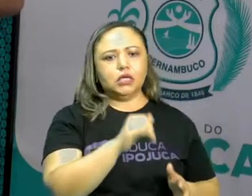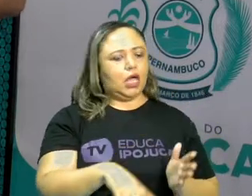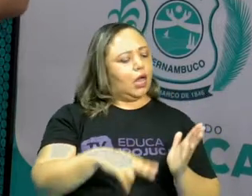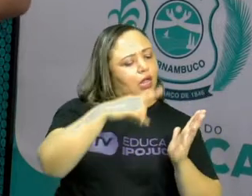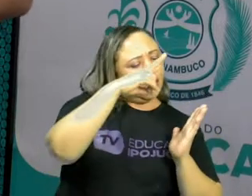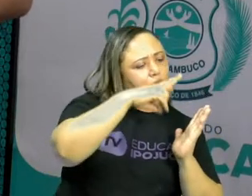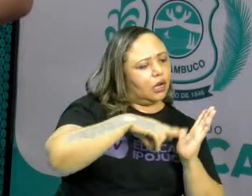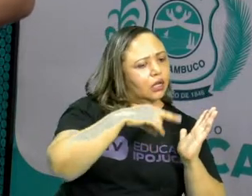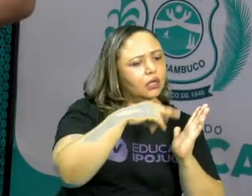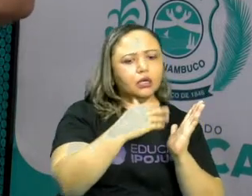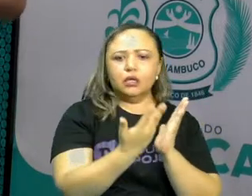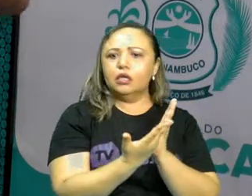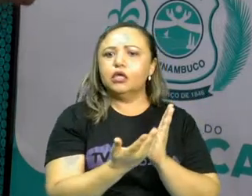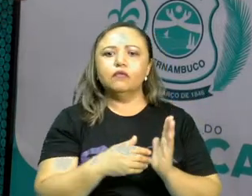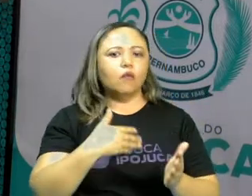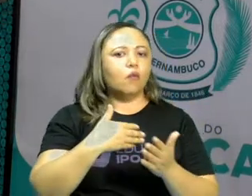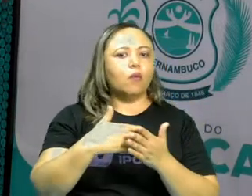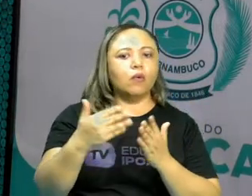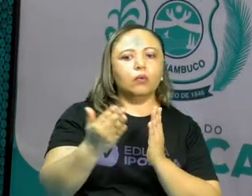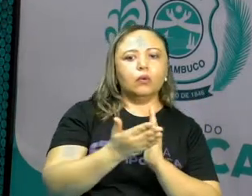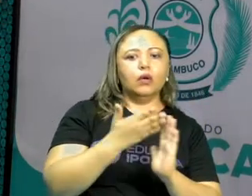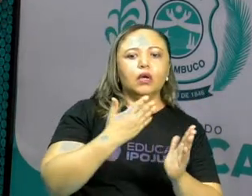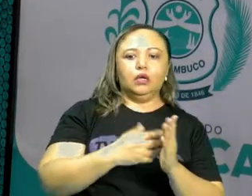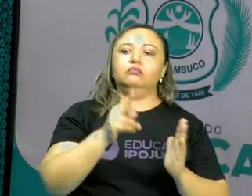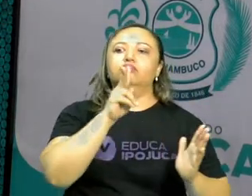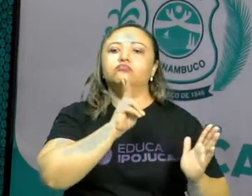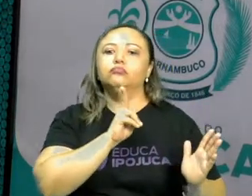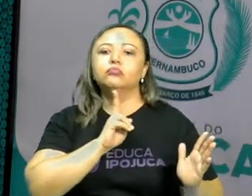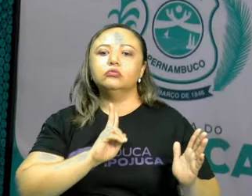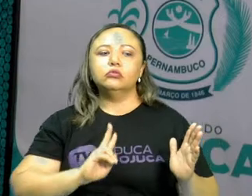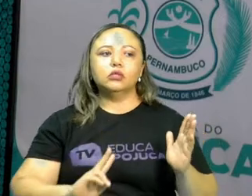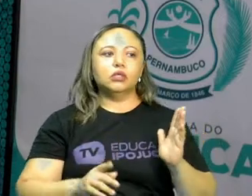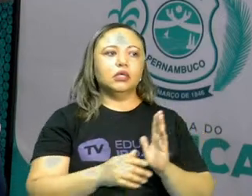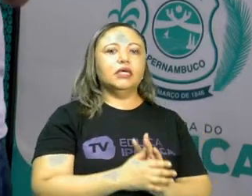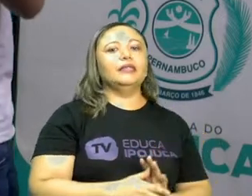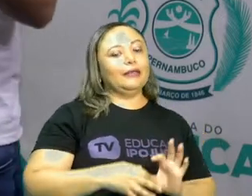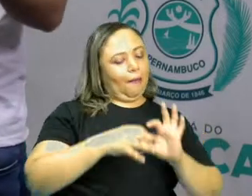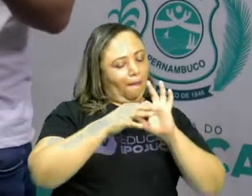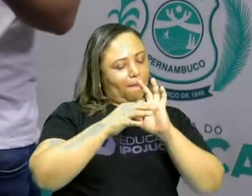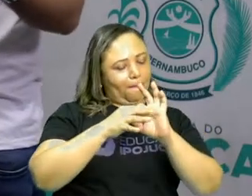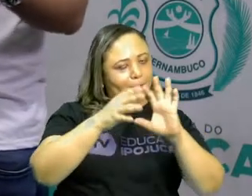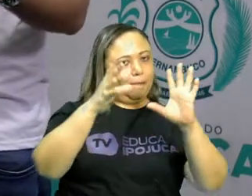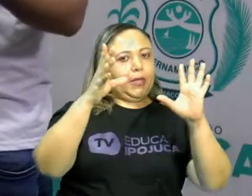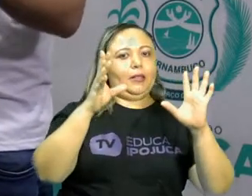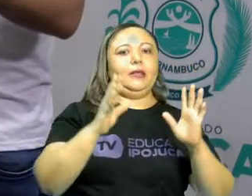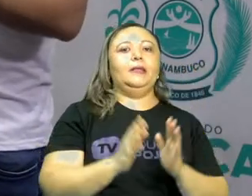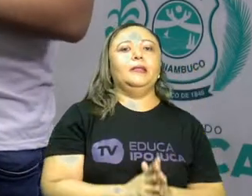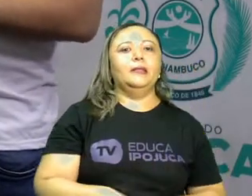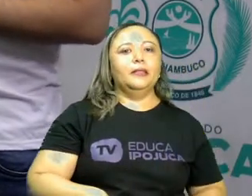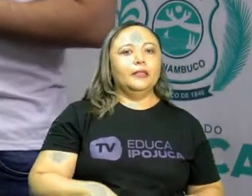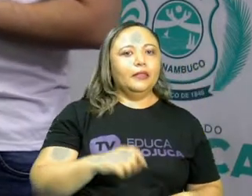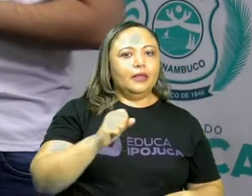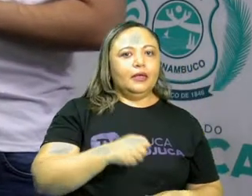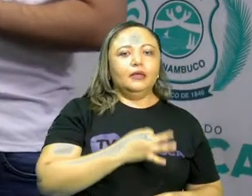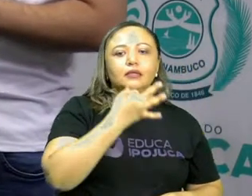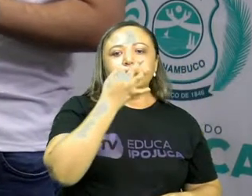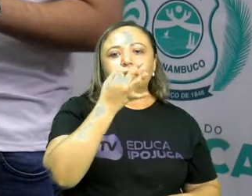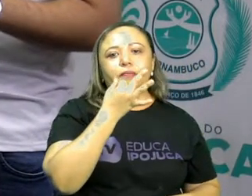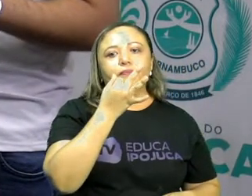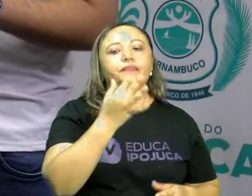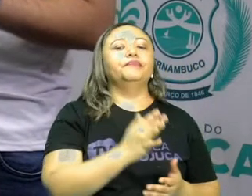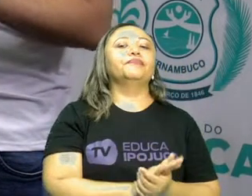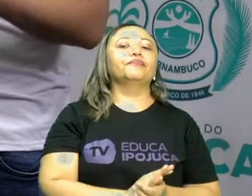que desejassem. Tá certo? Então, eles eram defensores da liberdade de expressão. Por fim, eles eram